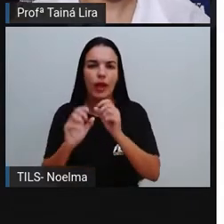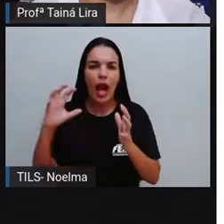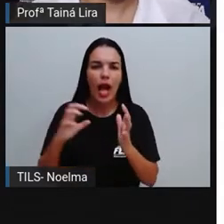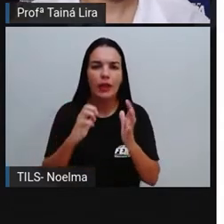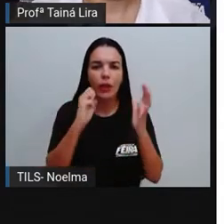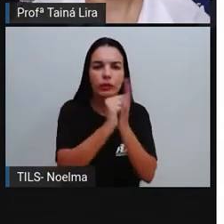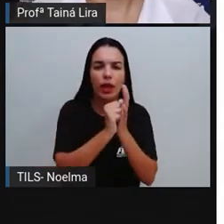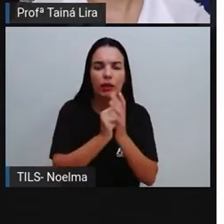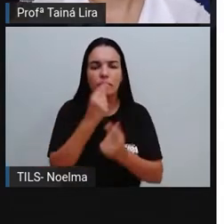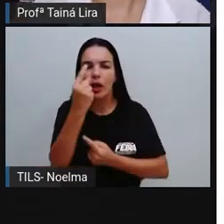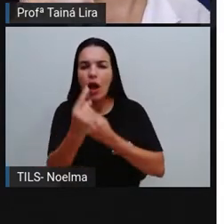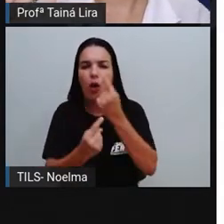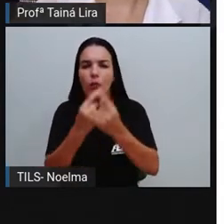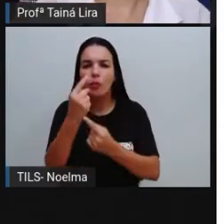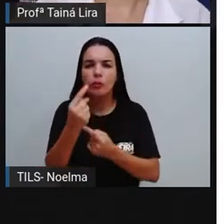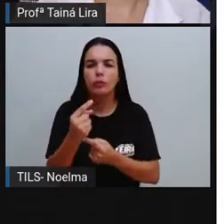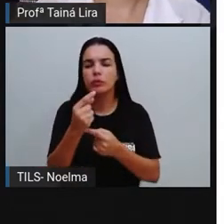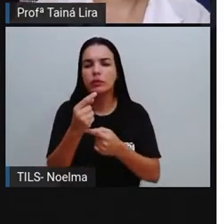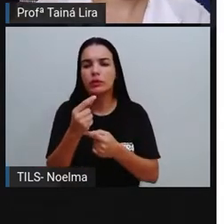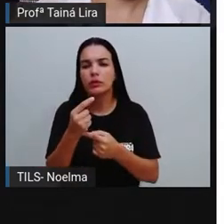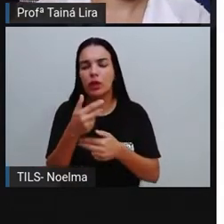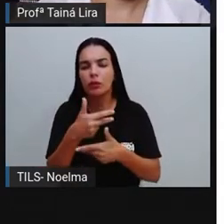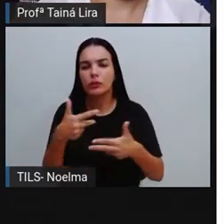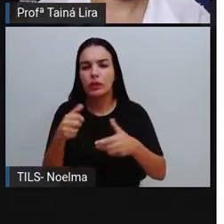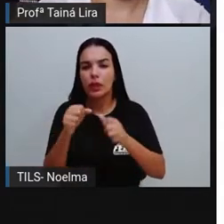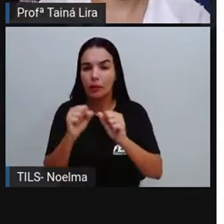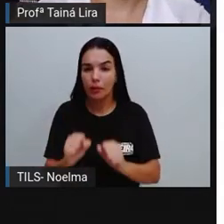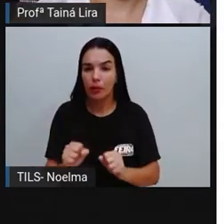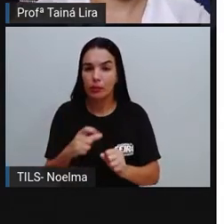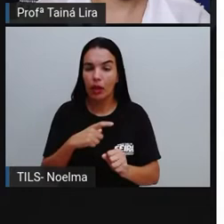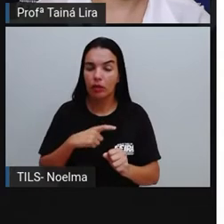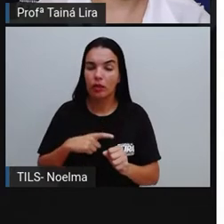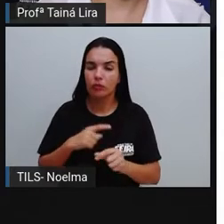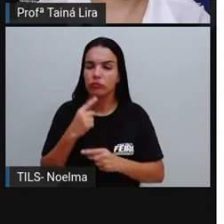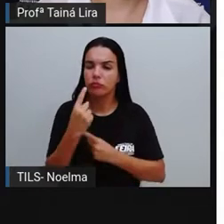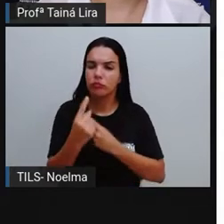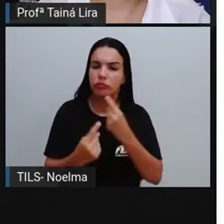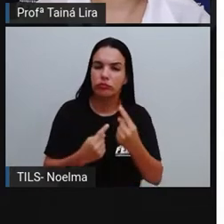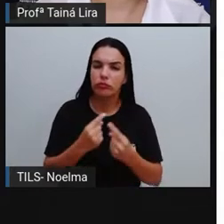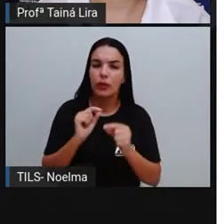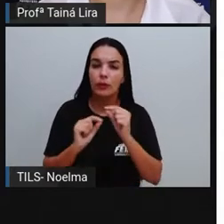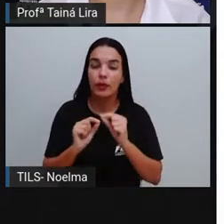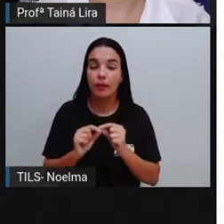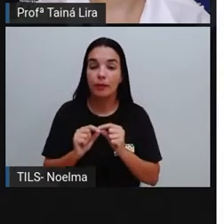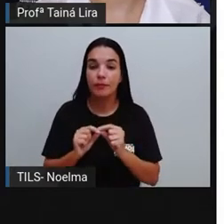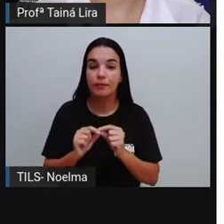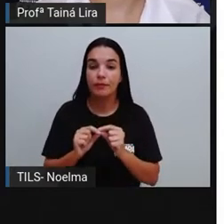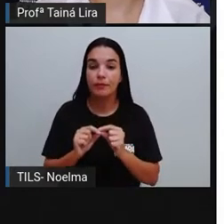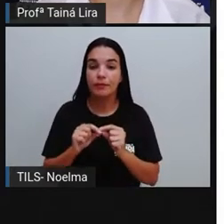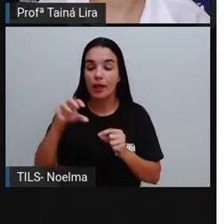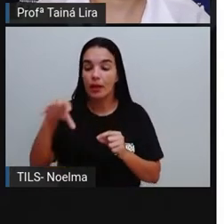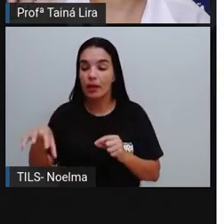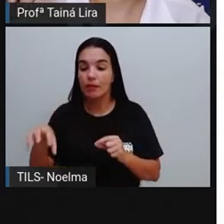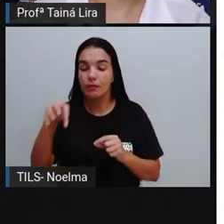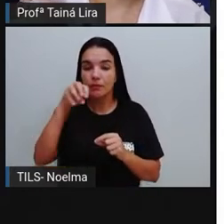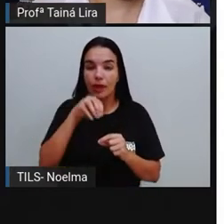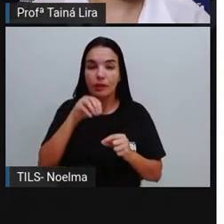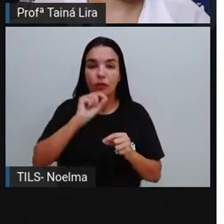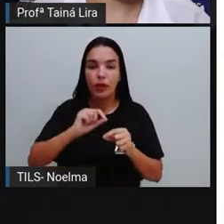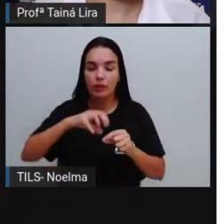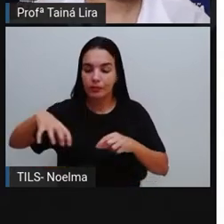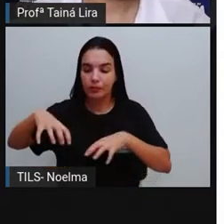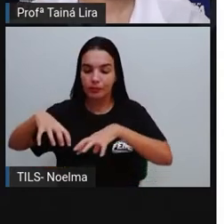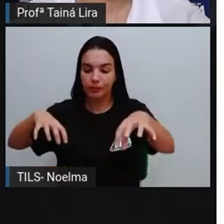medidas, e a gente vai falar um pouco sobre essas medidas hoje, a gente vai começar falando da coleta seletiva, a gente consegue reduzir aí a